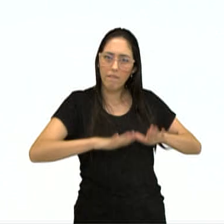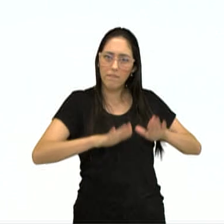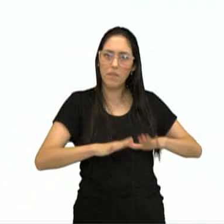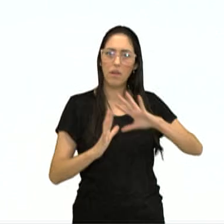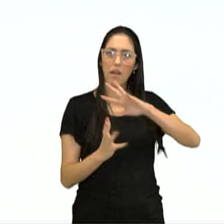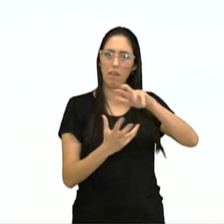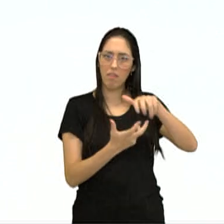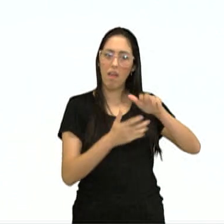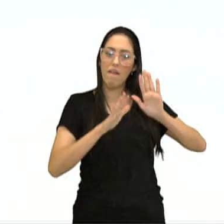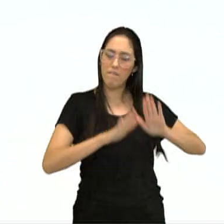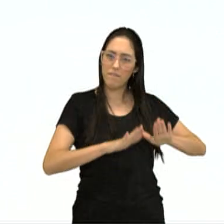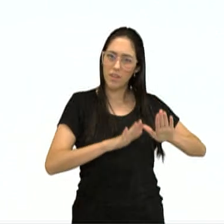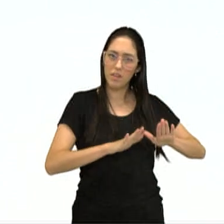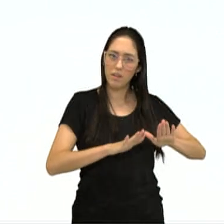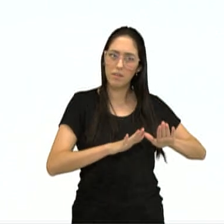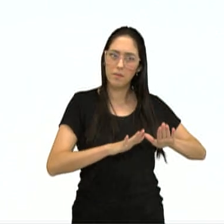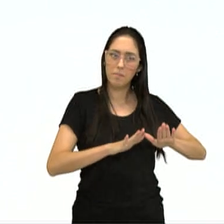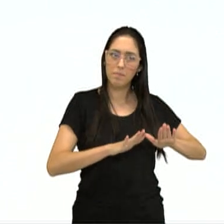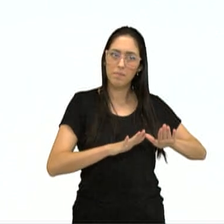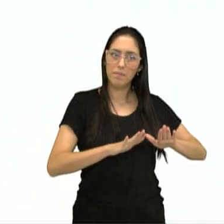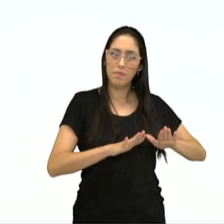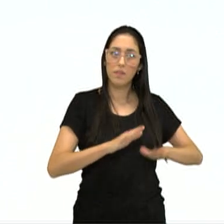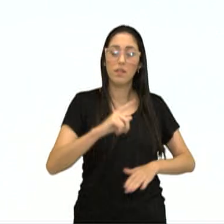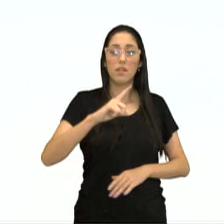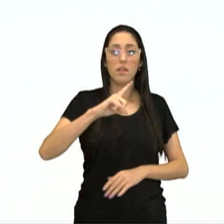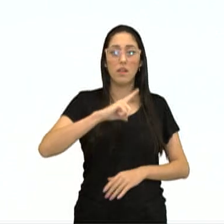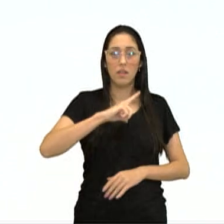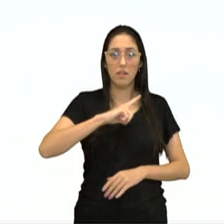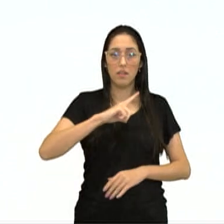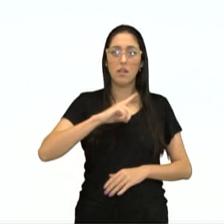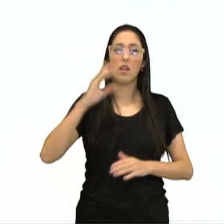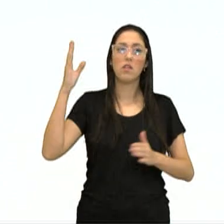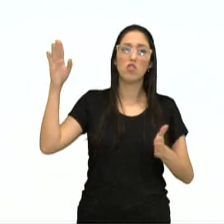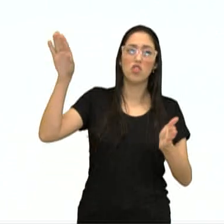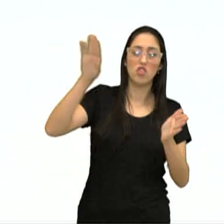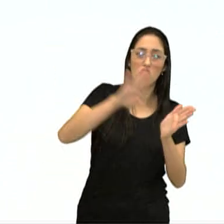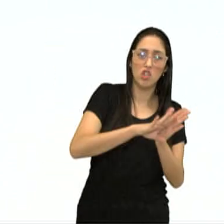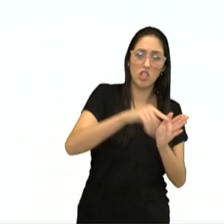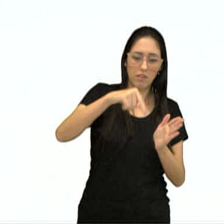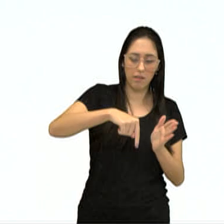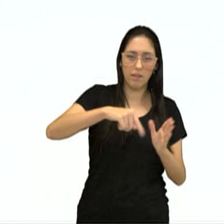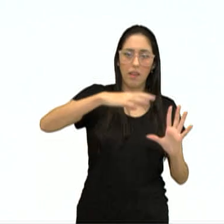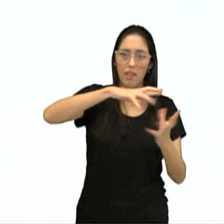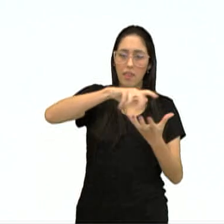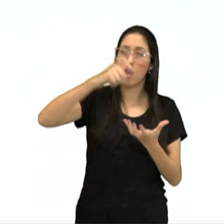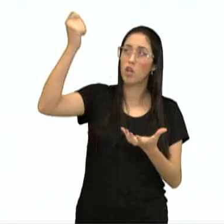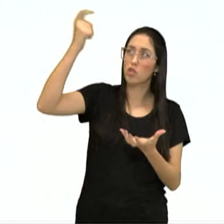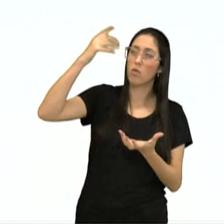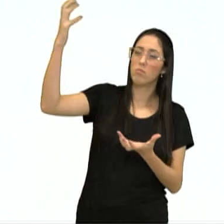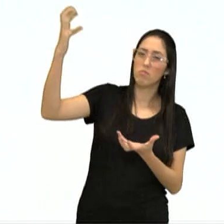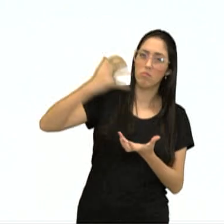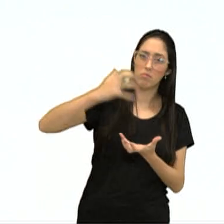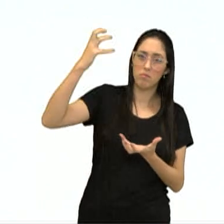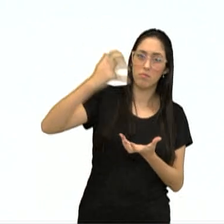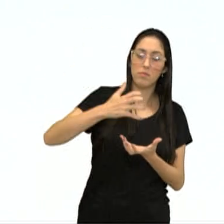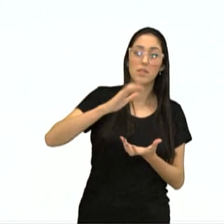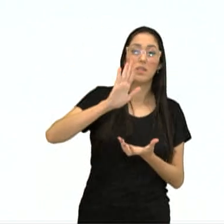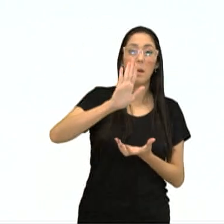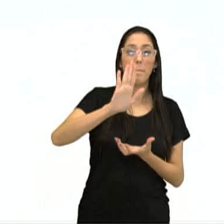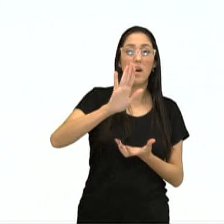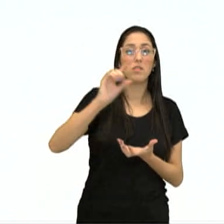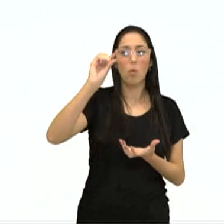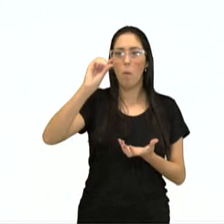refletida, uma grande parte chegando até a superfície terrestre e refletindo, porém ficando